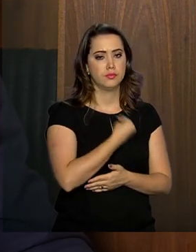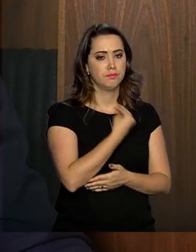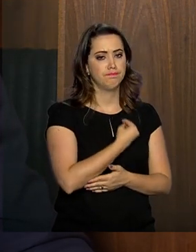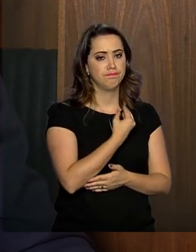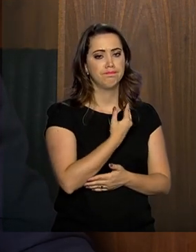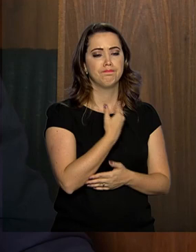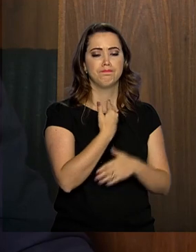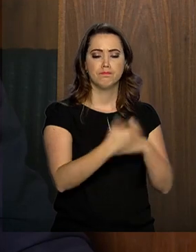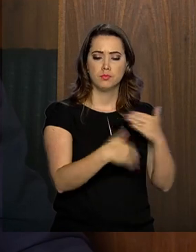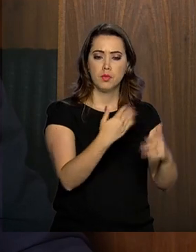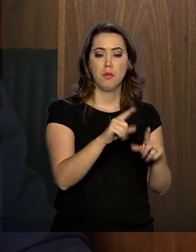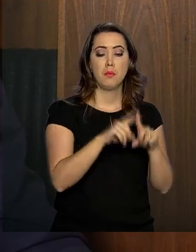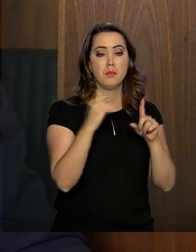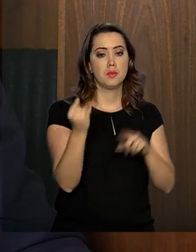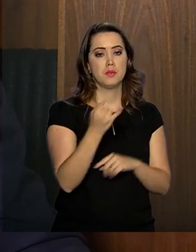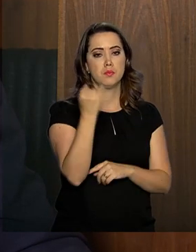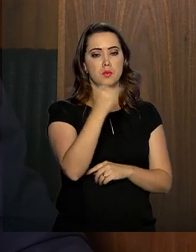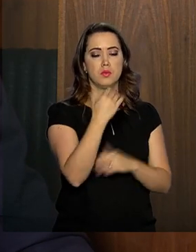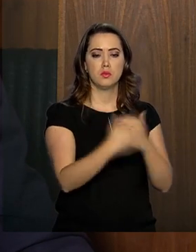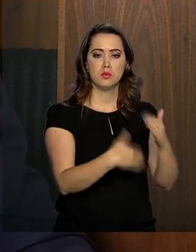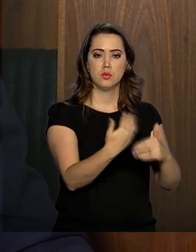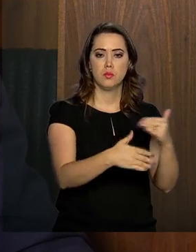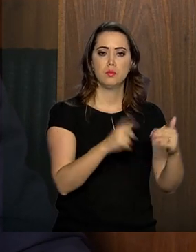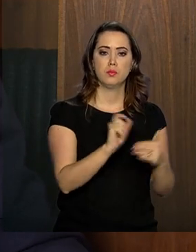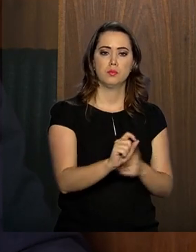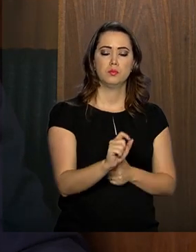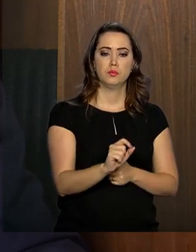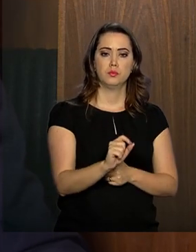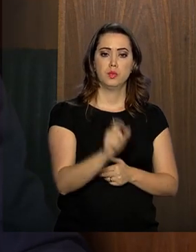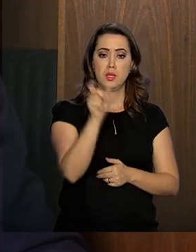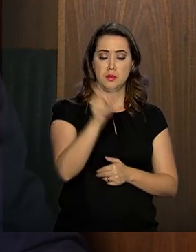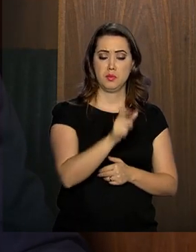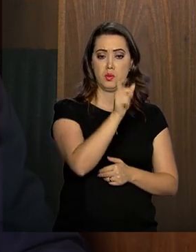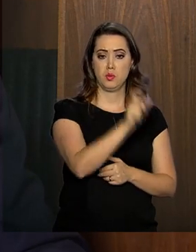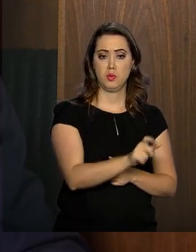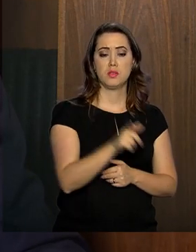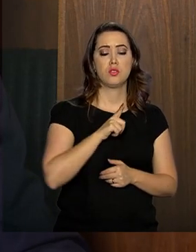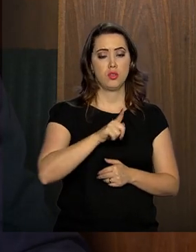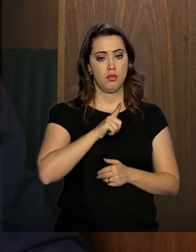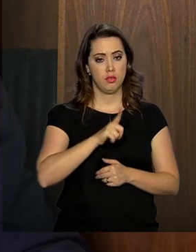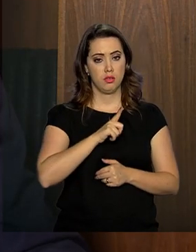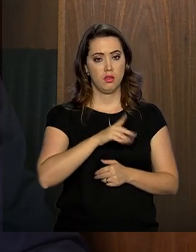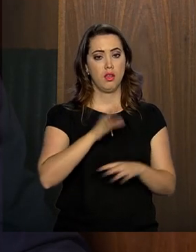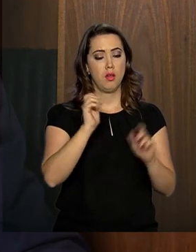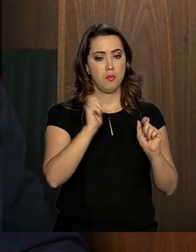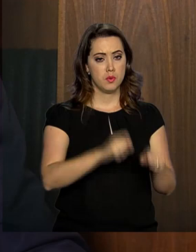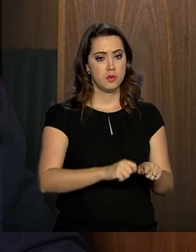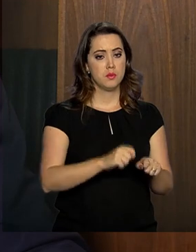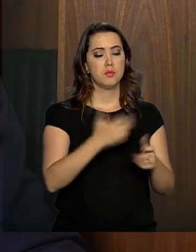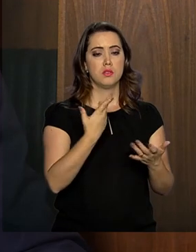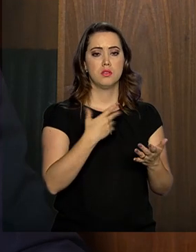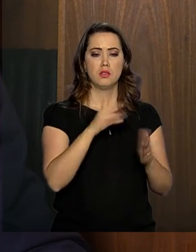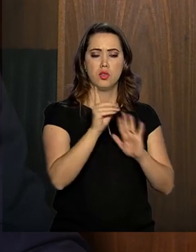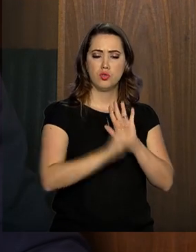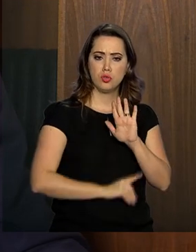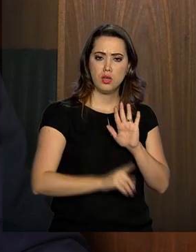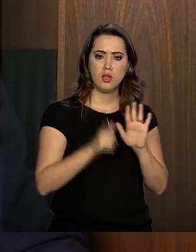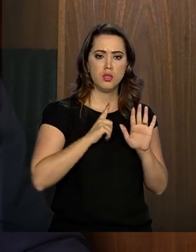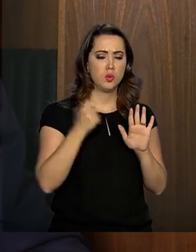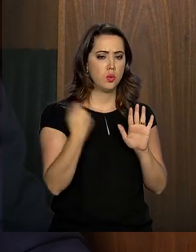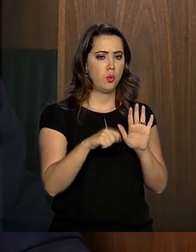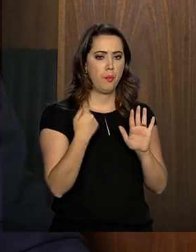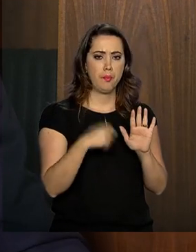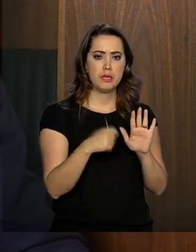Mas o mais importante desse processo é que aqueles que já adquiriram as condições de elegibilidade não precisam